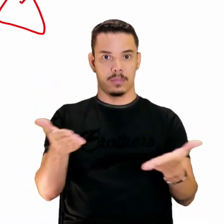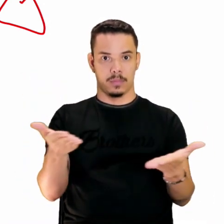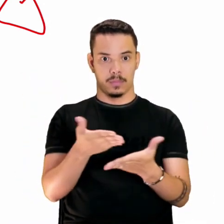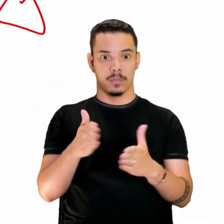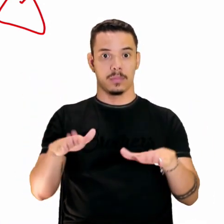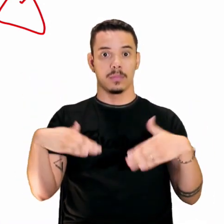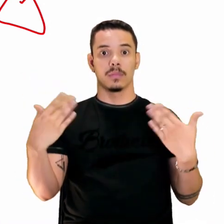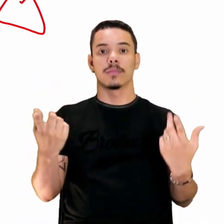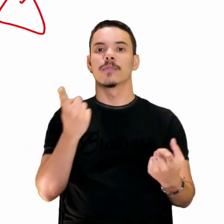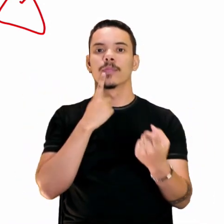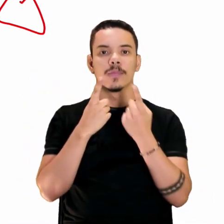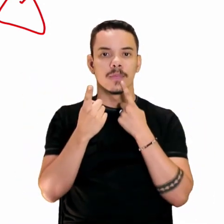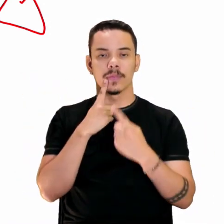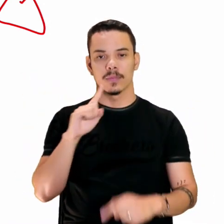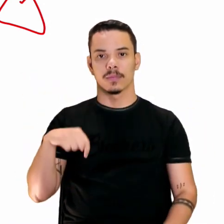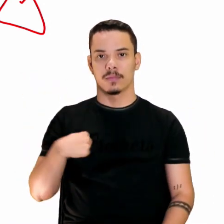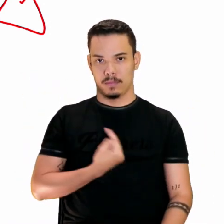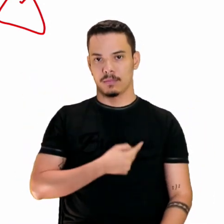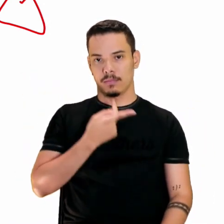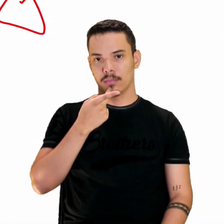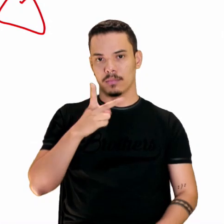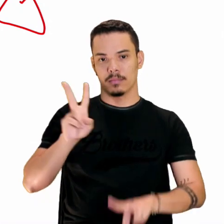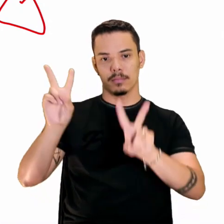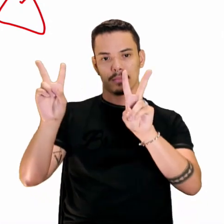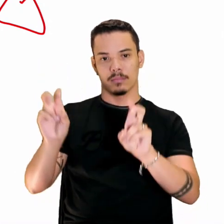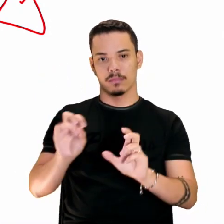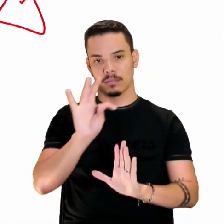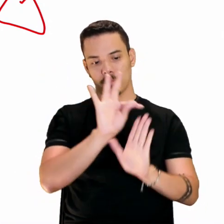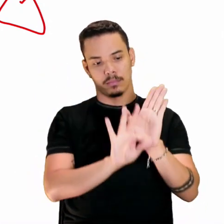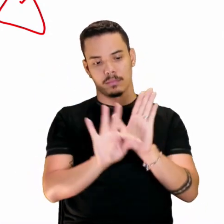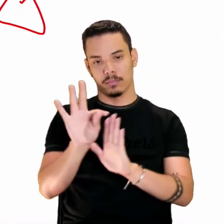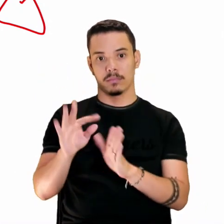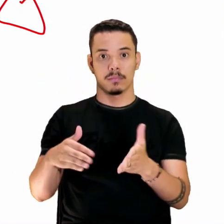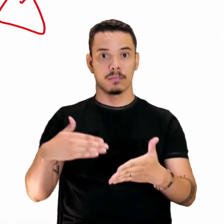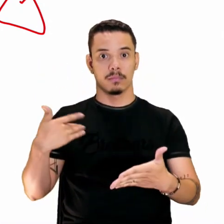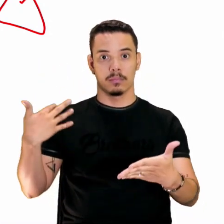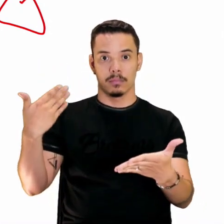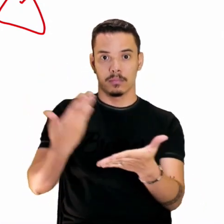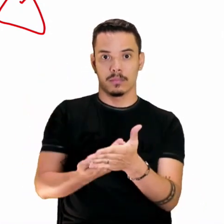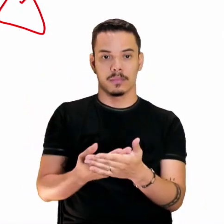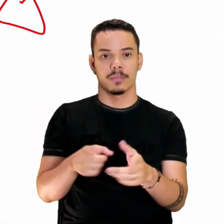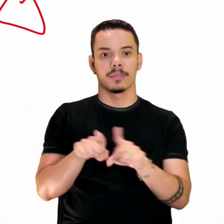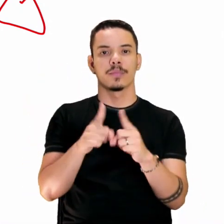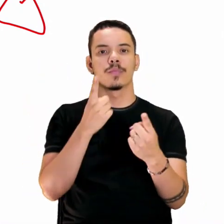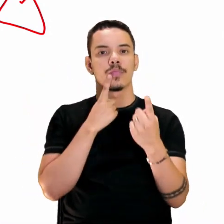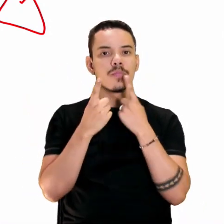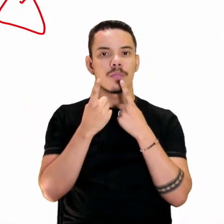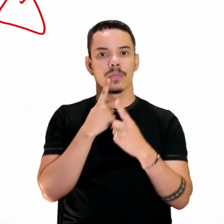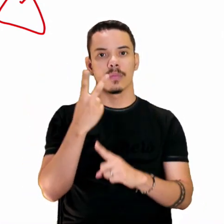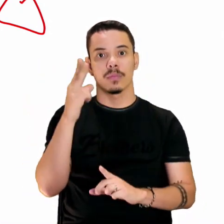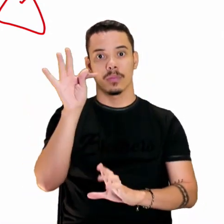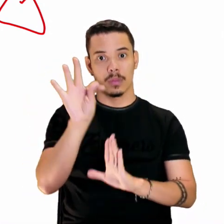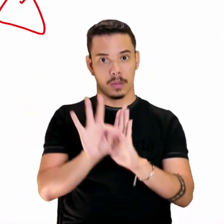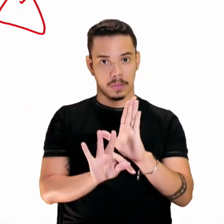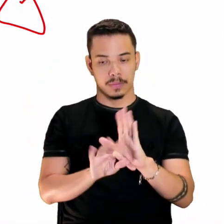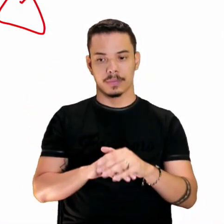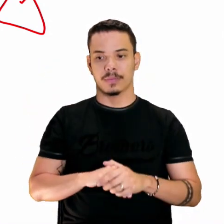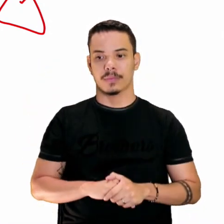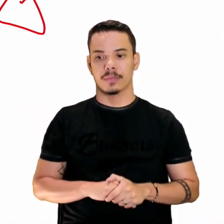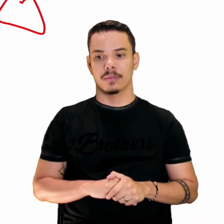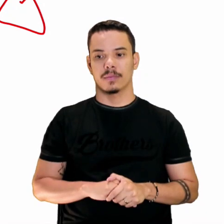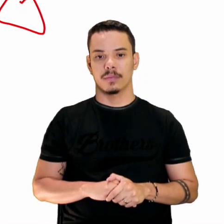o diálogo que nós falamos, né? Já que a intertextualidade é esse processo, esse diálogo entre dois textos. Bom,